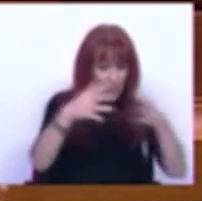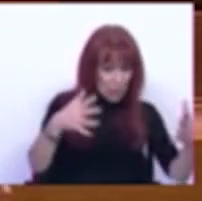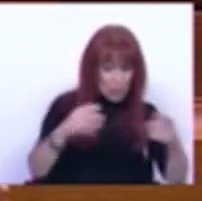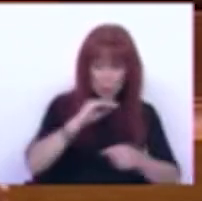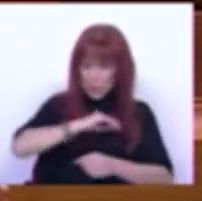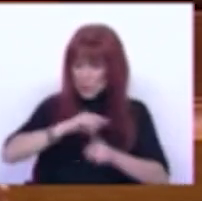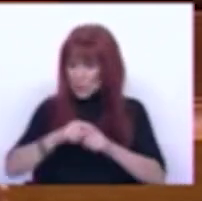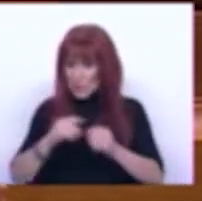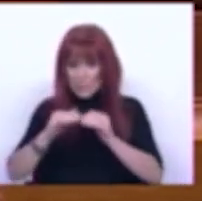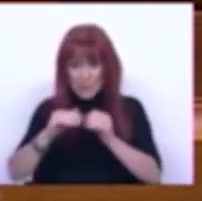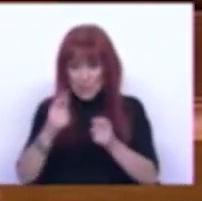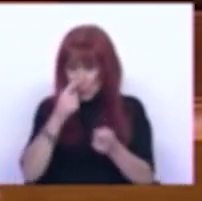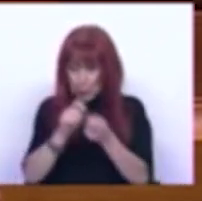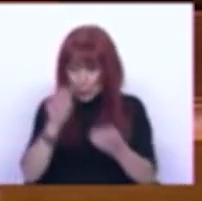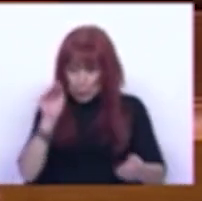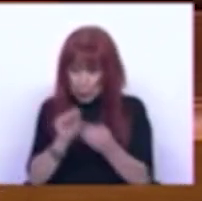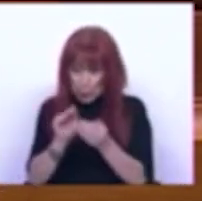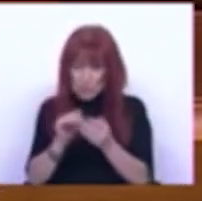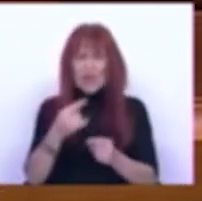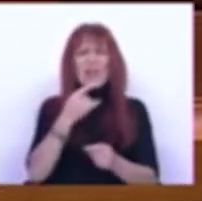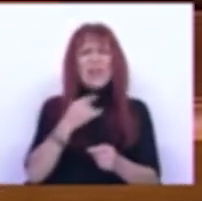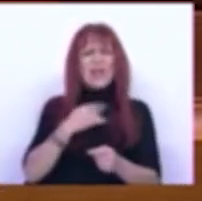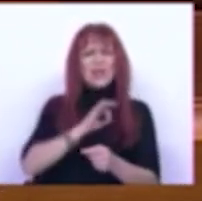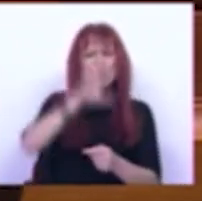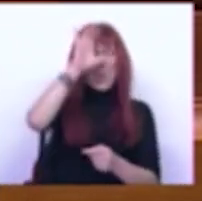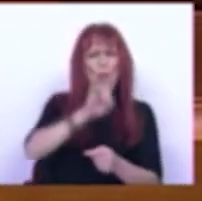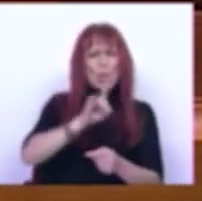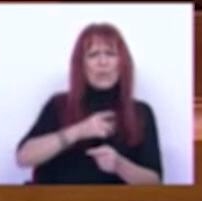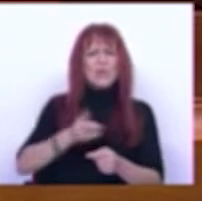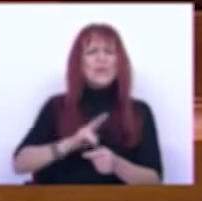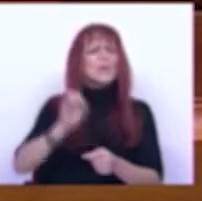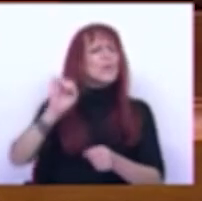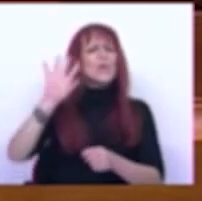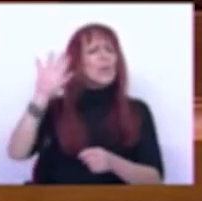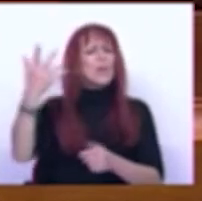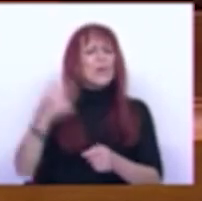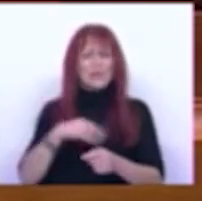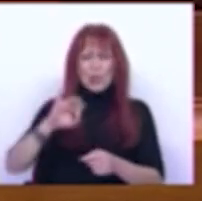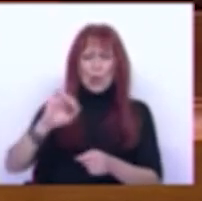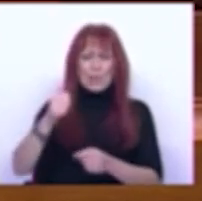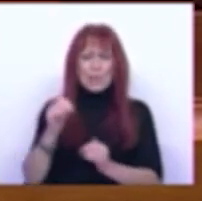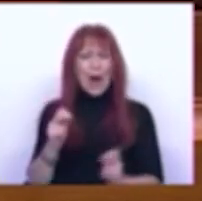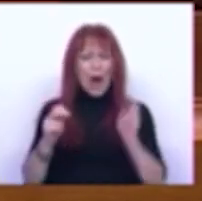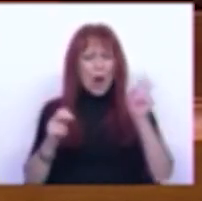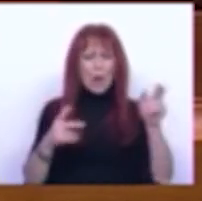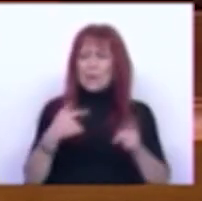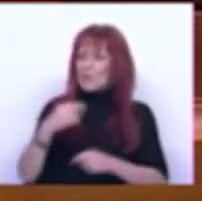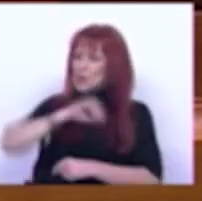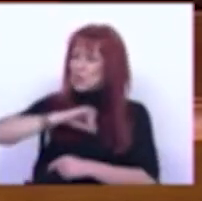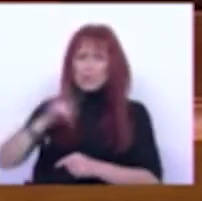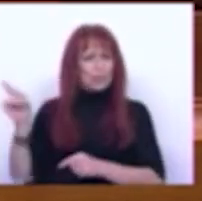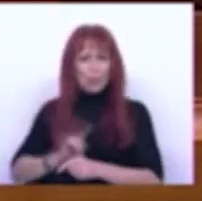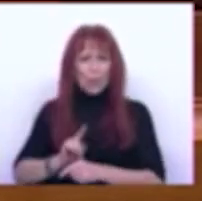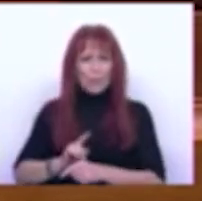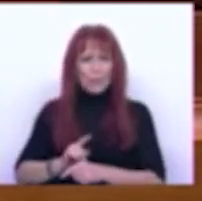os salários estão mais curtos Diga-nos Sr. Primeiro Ministro o que acontece quando o PIB aumenta mas os salários